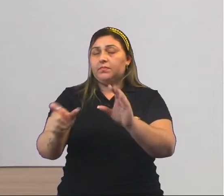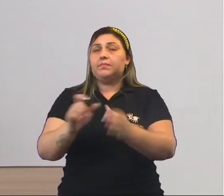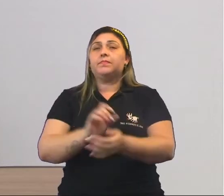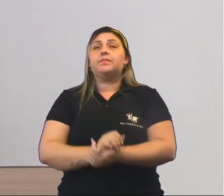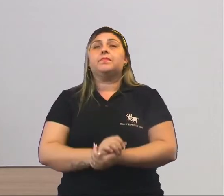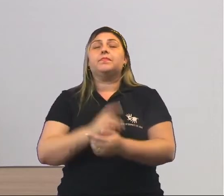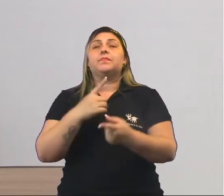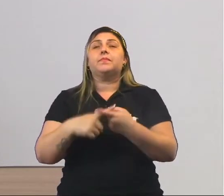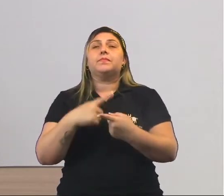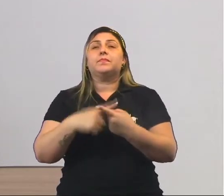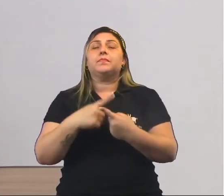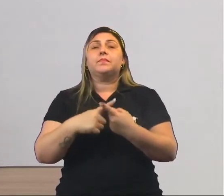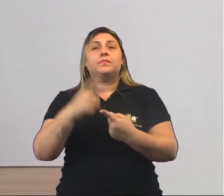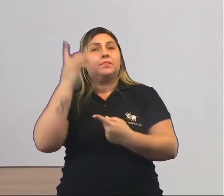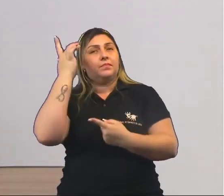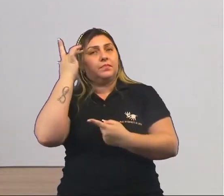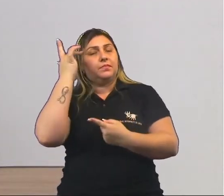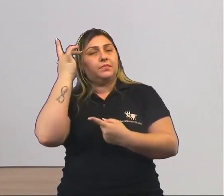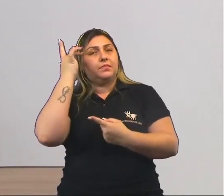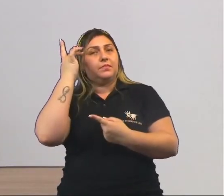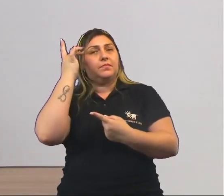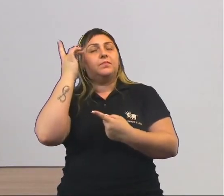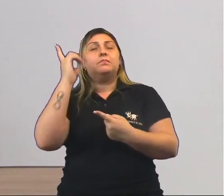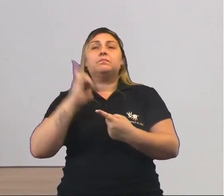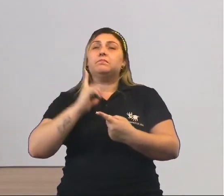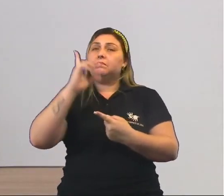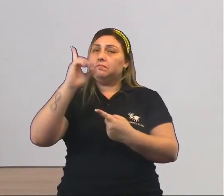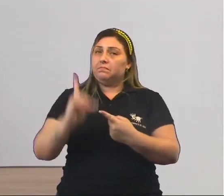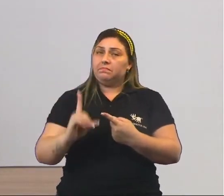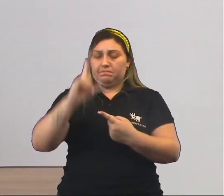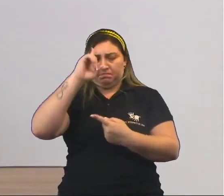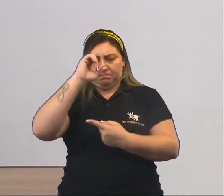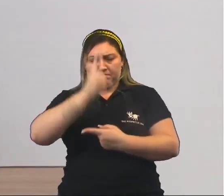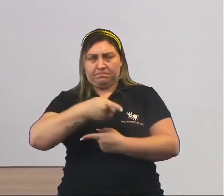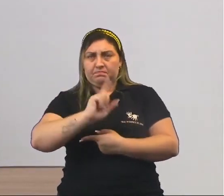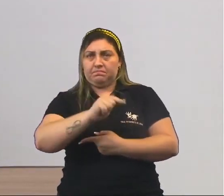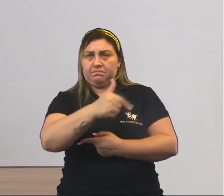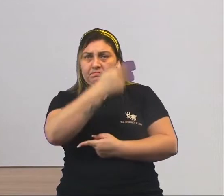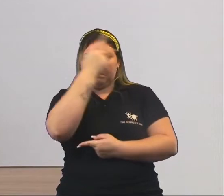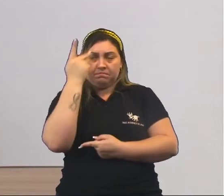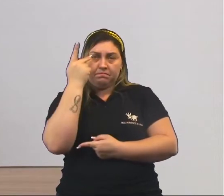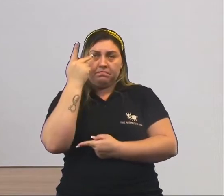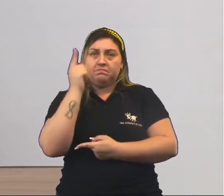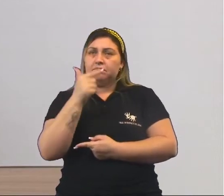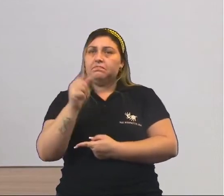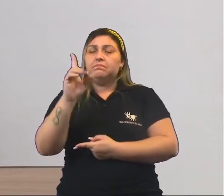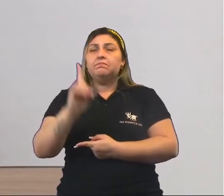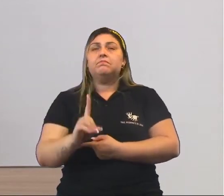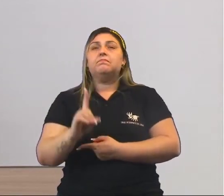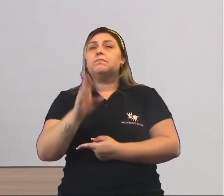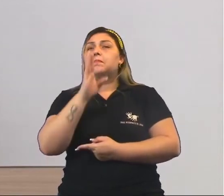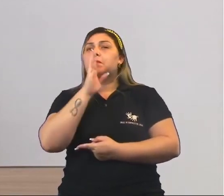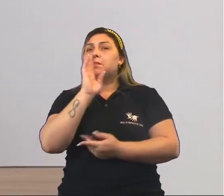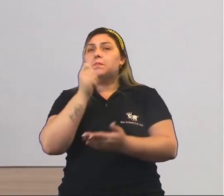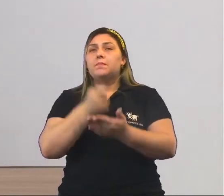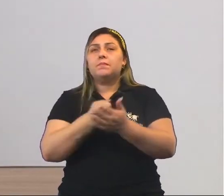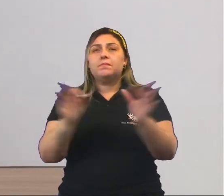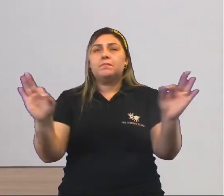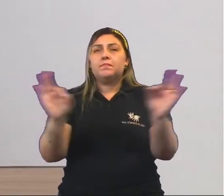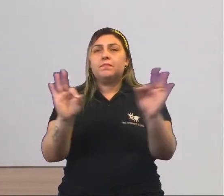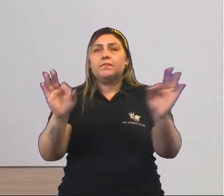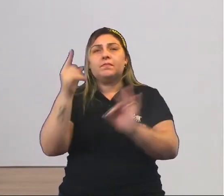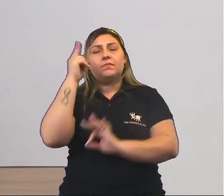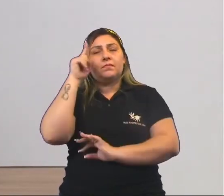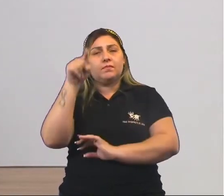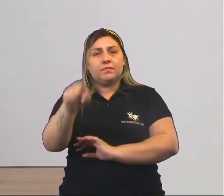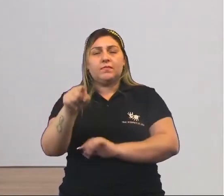ou porque ela acha que tem direito sobre ela, e ela não tem direito nem sequer ao pagamento. Imagina você